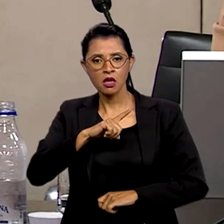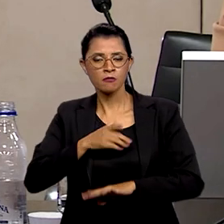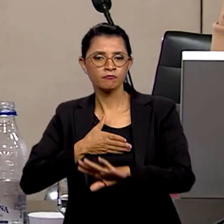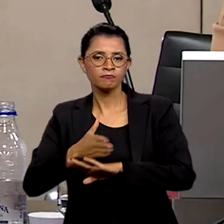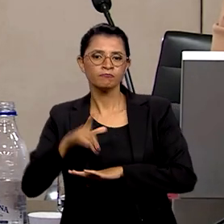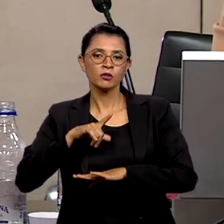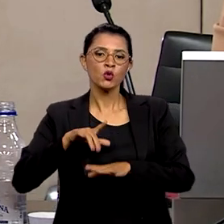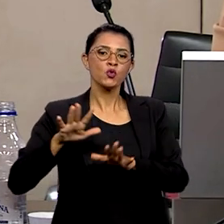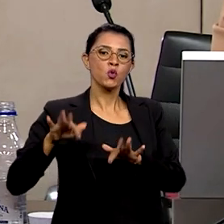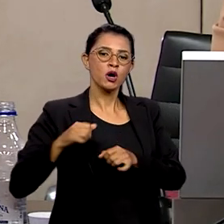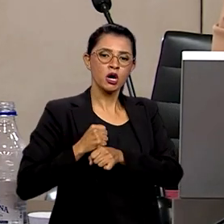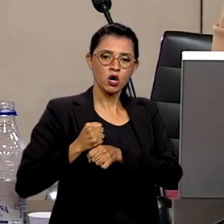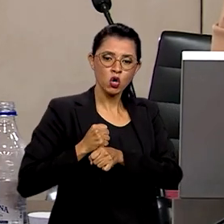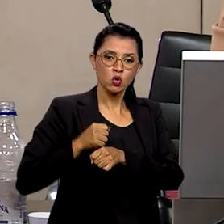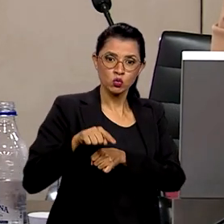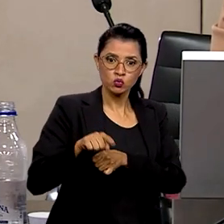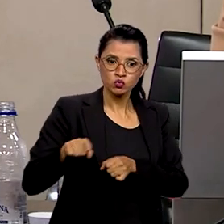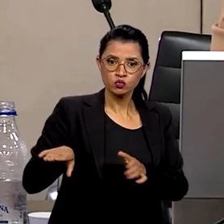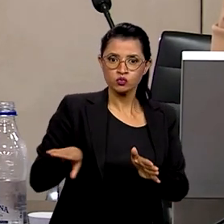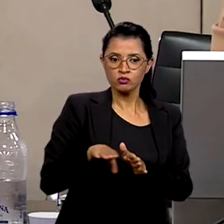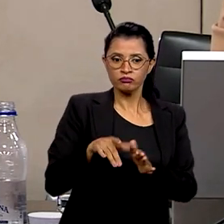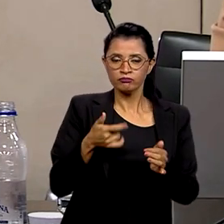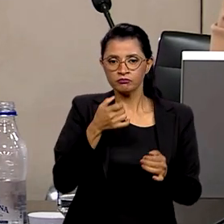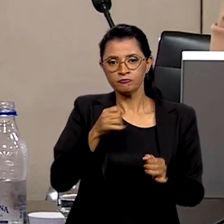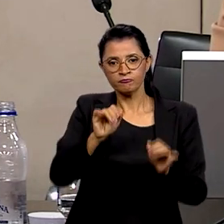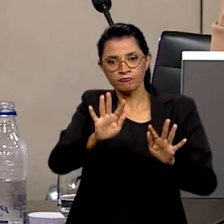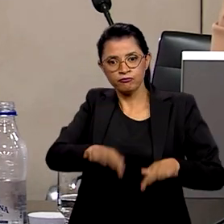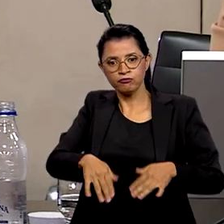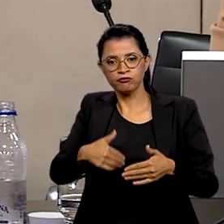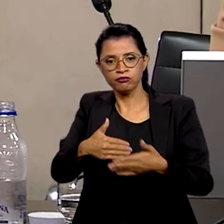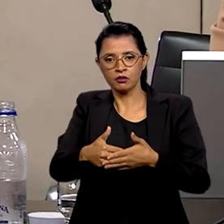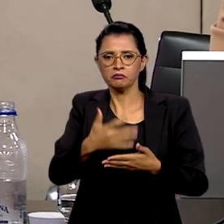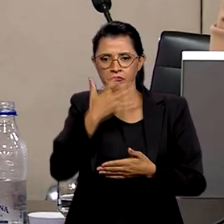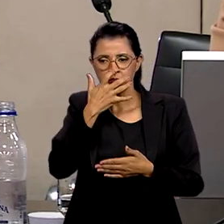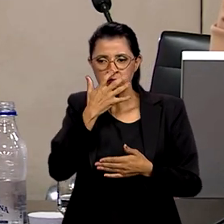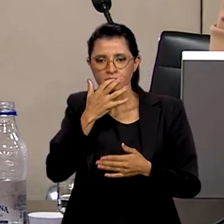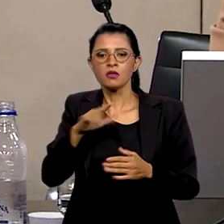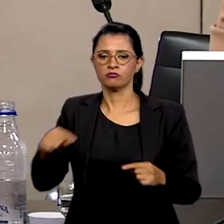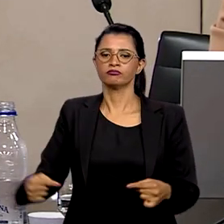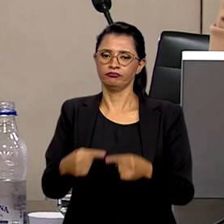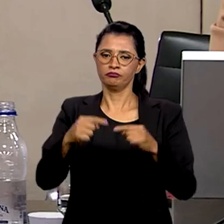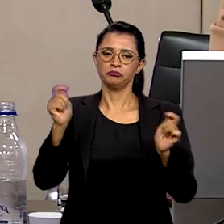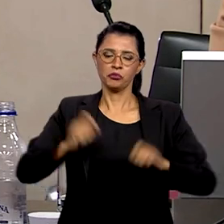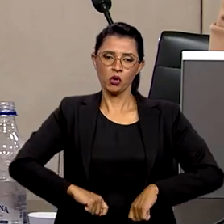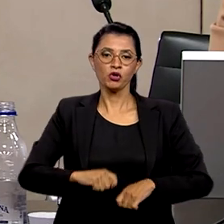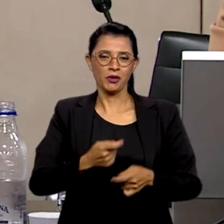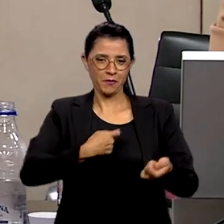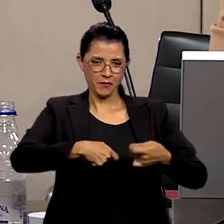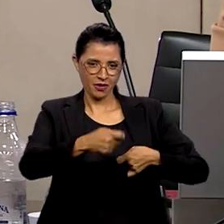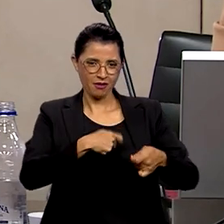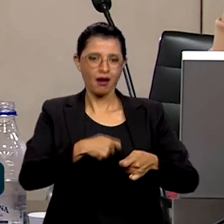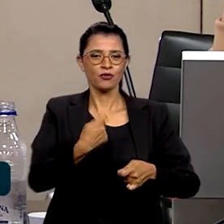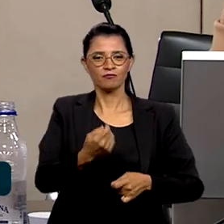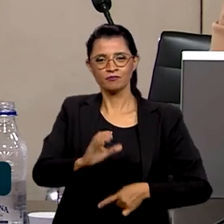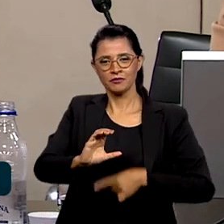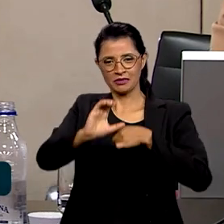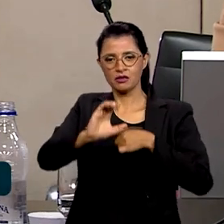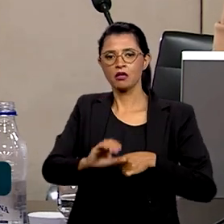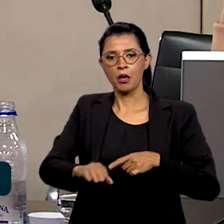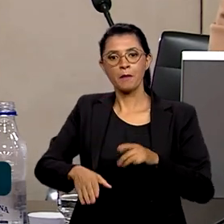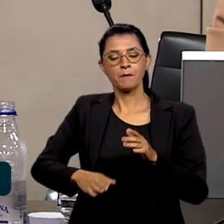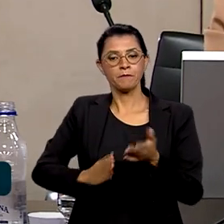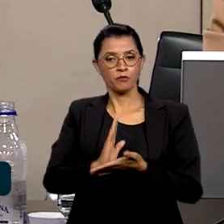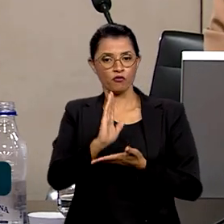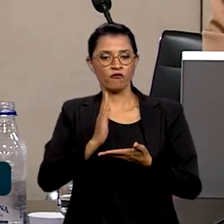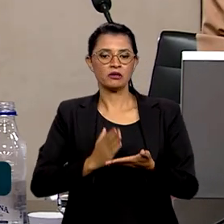chegarmos ao final do ano, e sinto uma grande convergência em relação a isso, com o mercado regulado de carbono, com a aprovação das